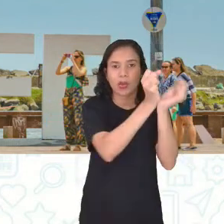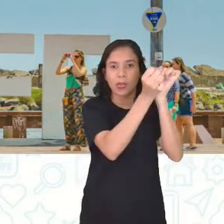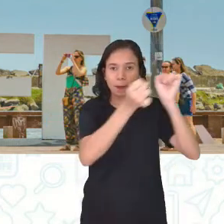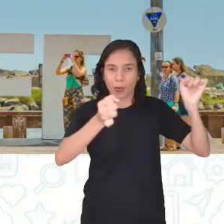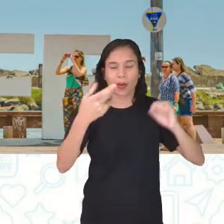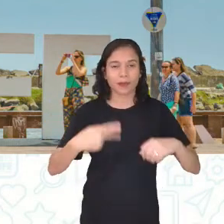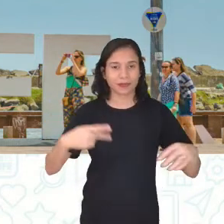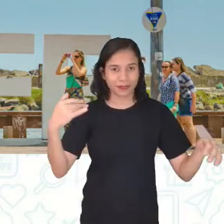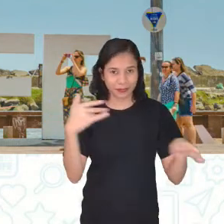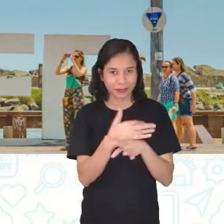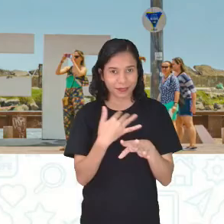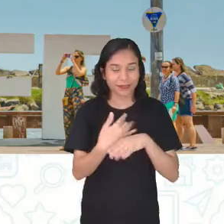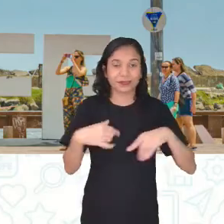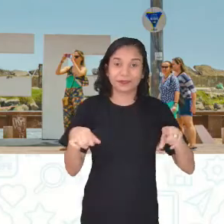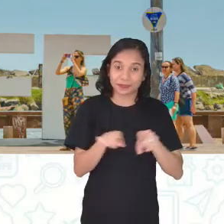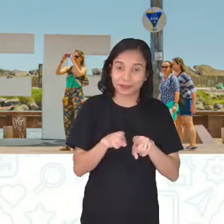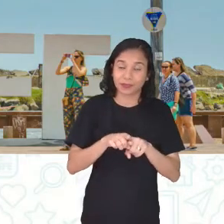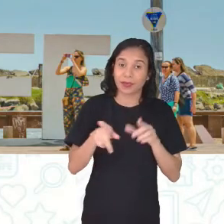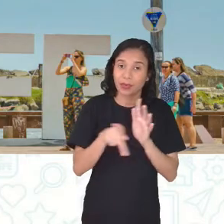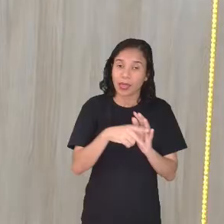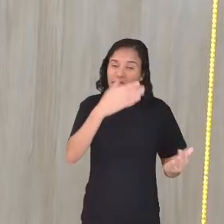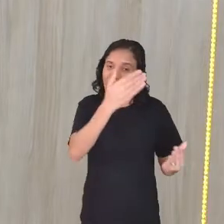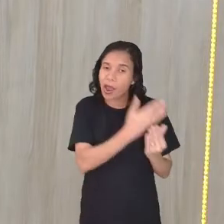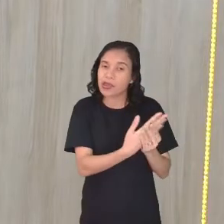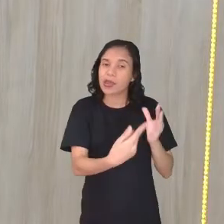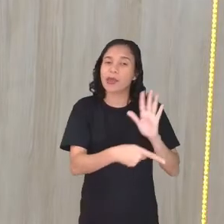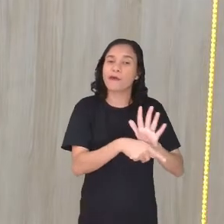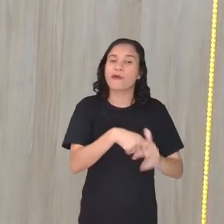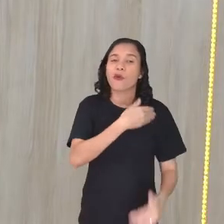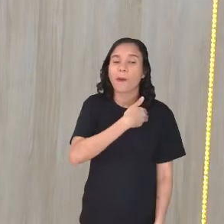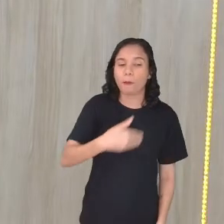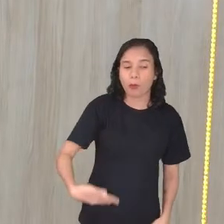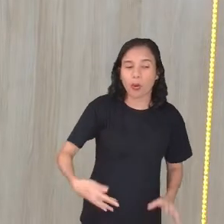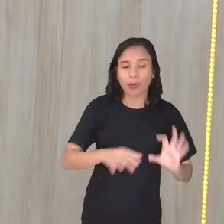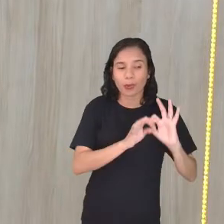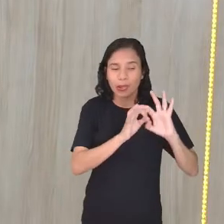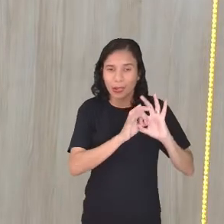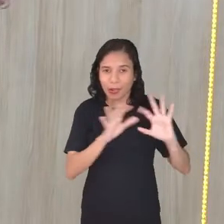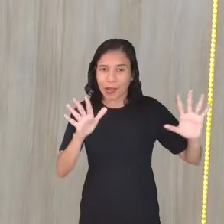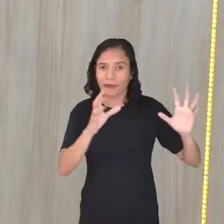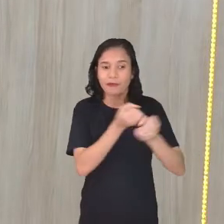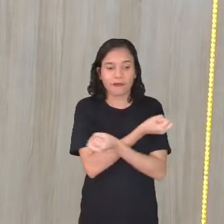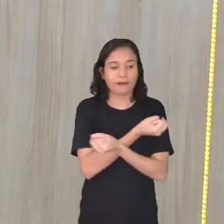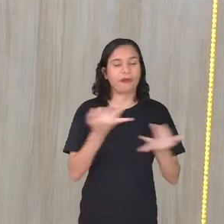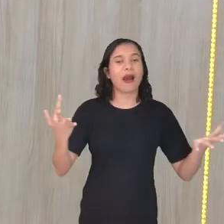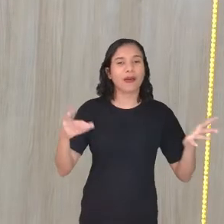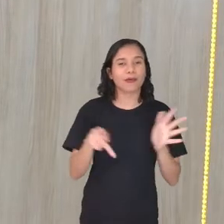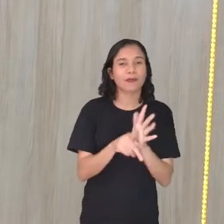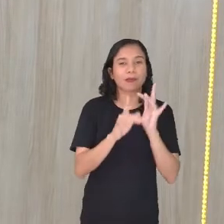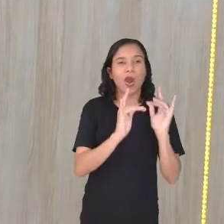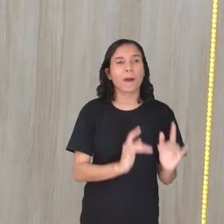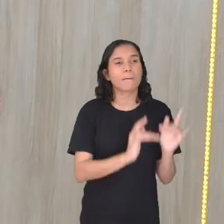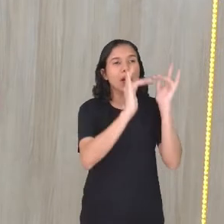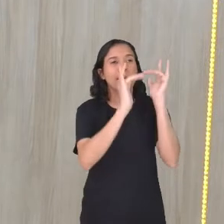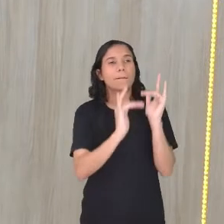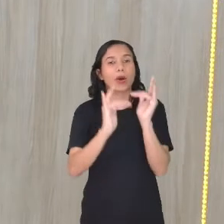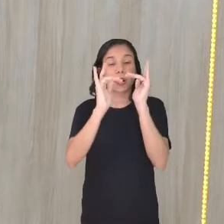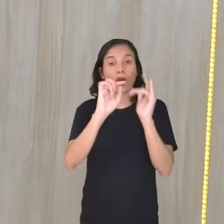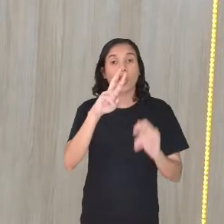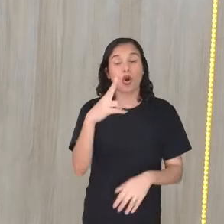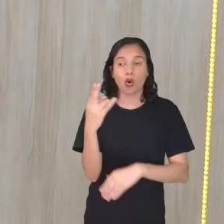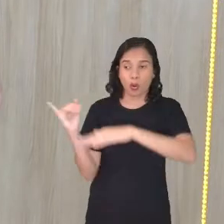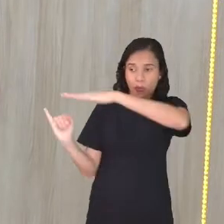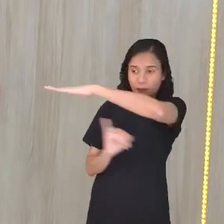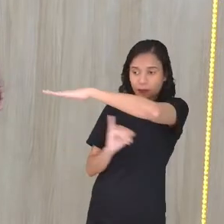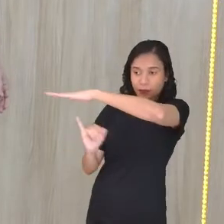cidade, a gente tem arquivos públicos, né? A gente tem vários monumentos aí e pode ser informais,